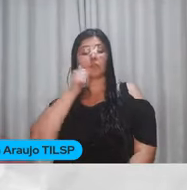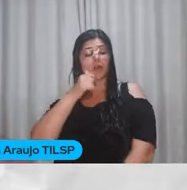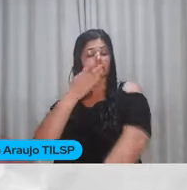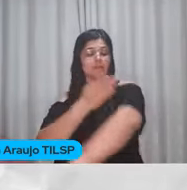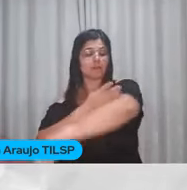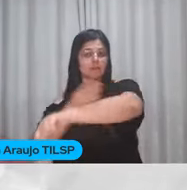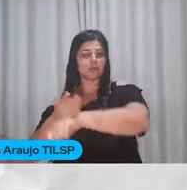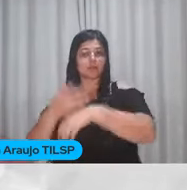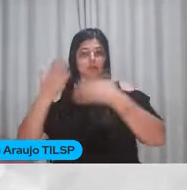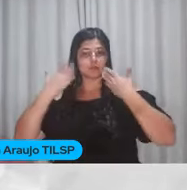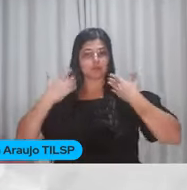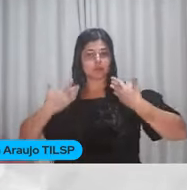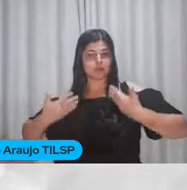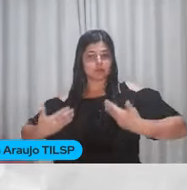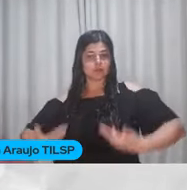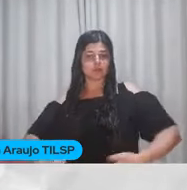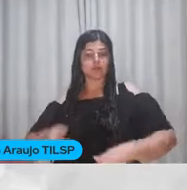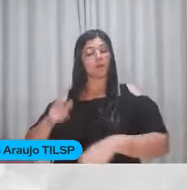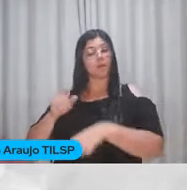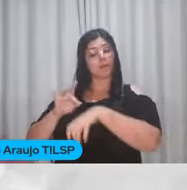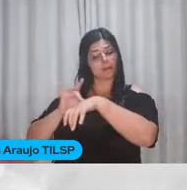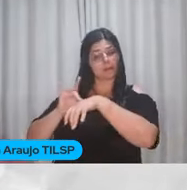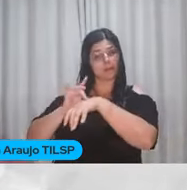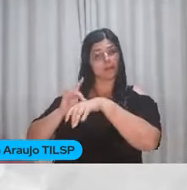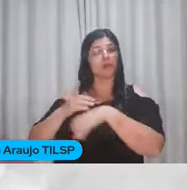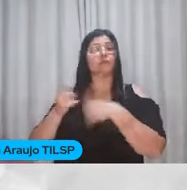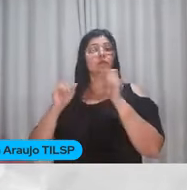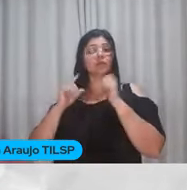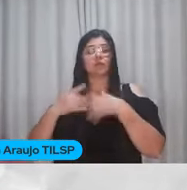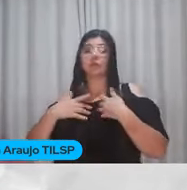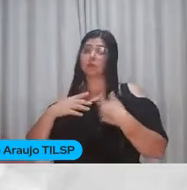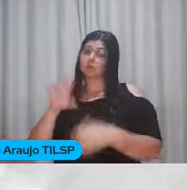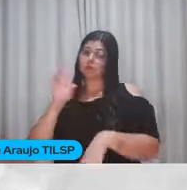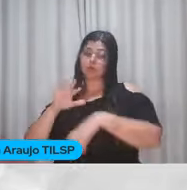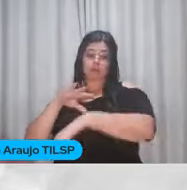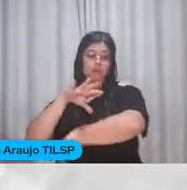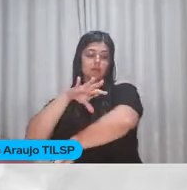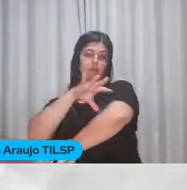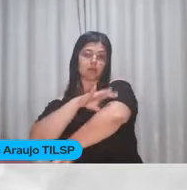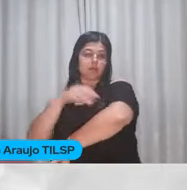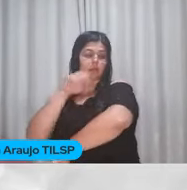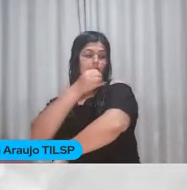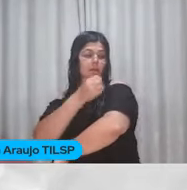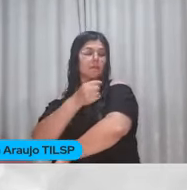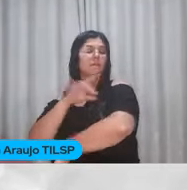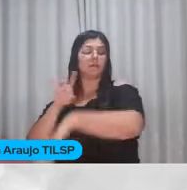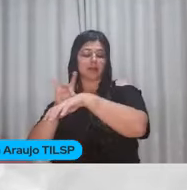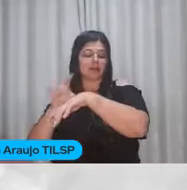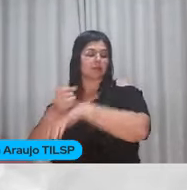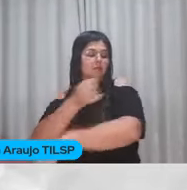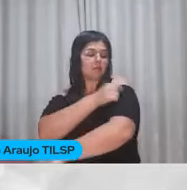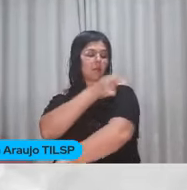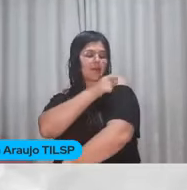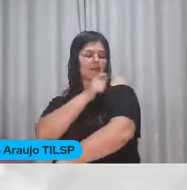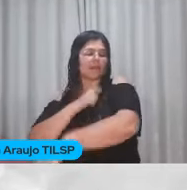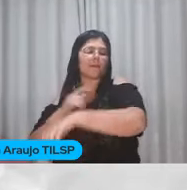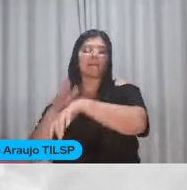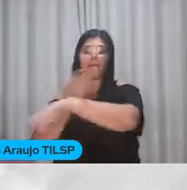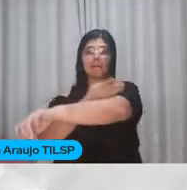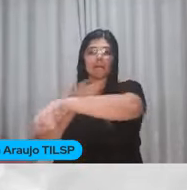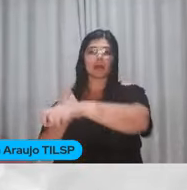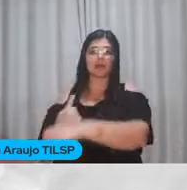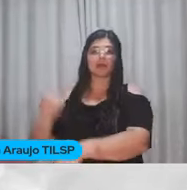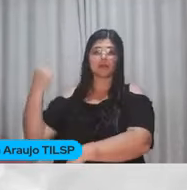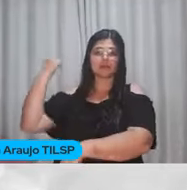De cabelos longos negros Estou com uma blusa Preta de bolinhas brancas E atrás de mim Tem um